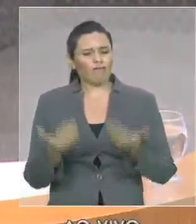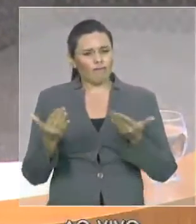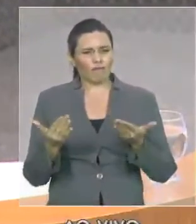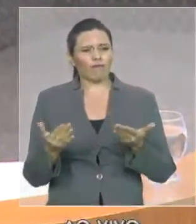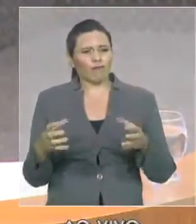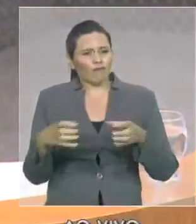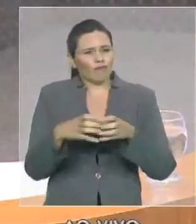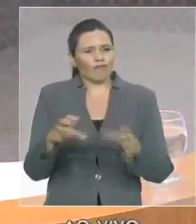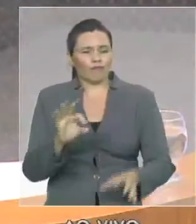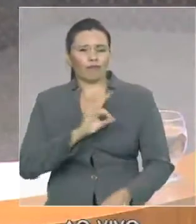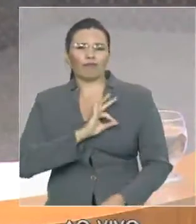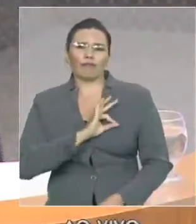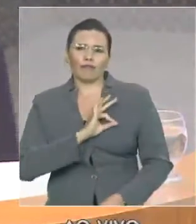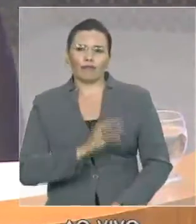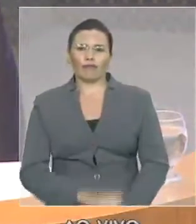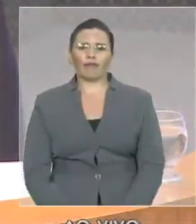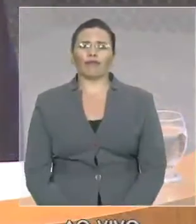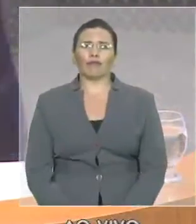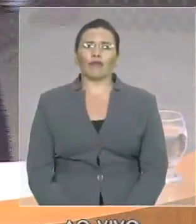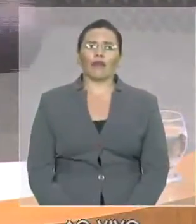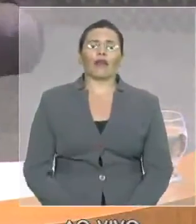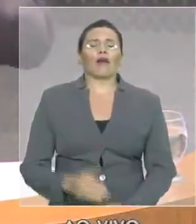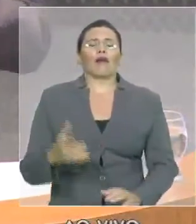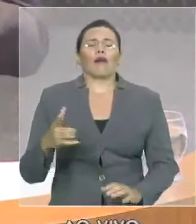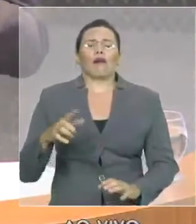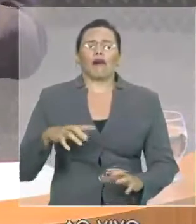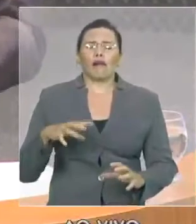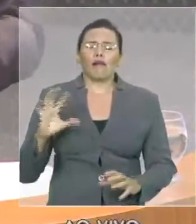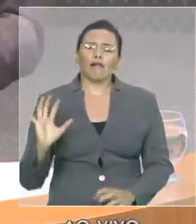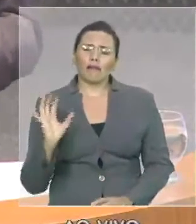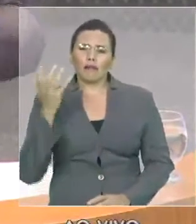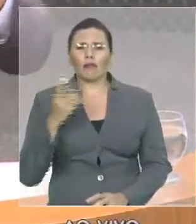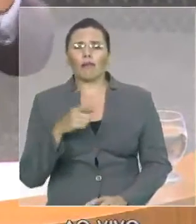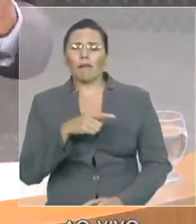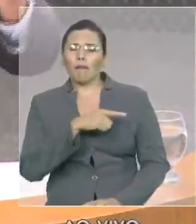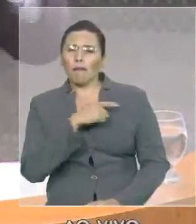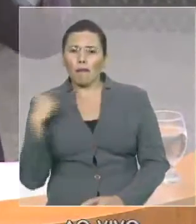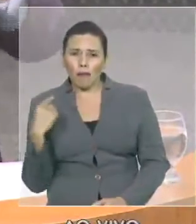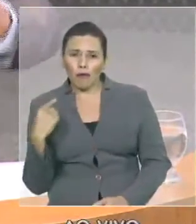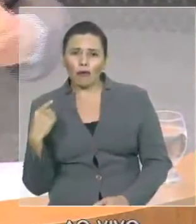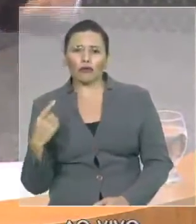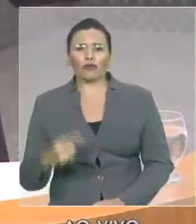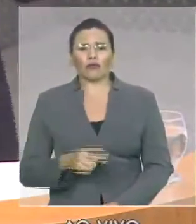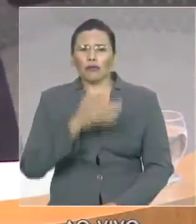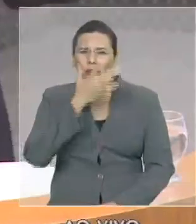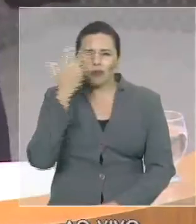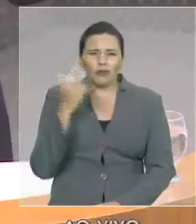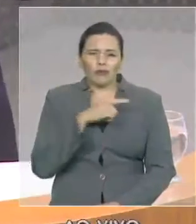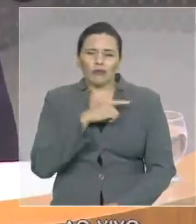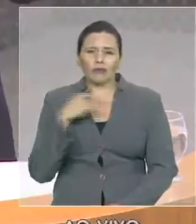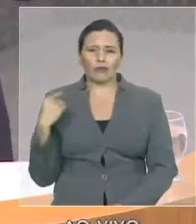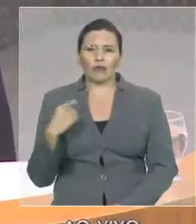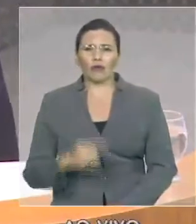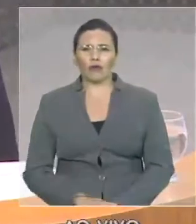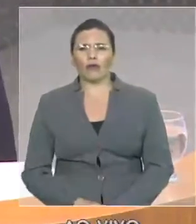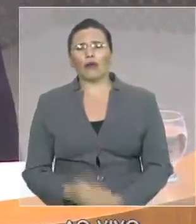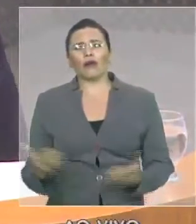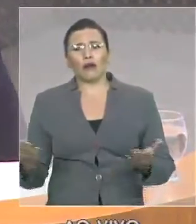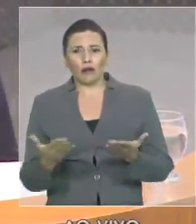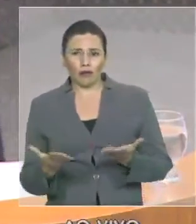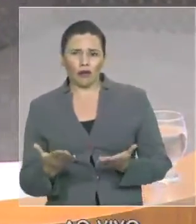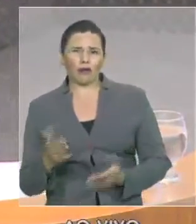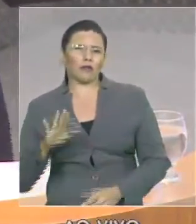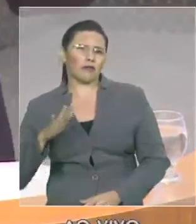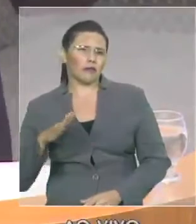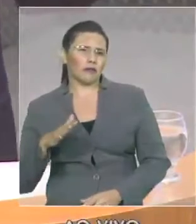morte, perda de vidas, só em 2015 nós tivemos menos de cerca de